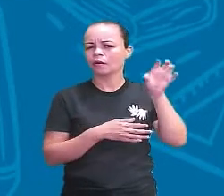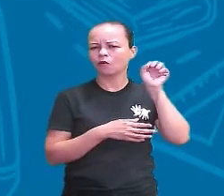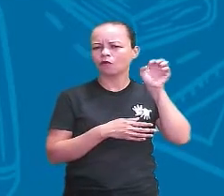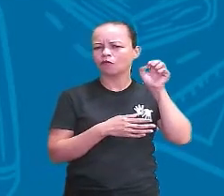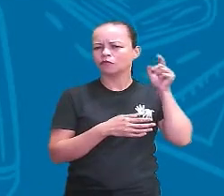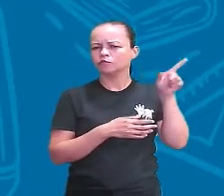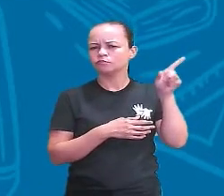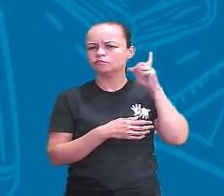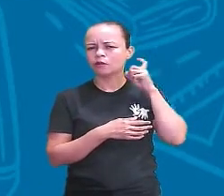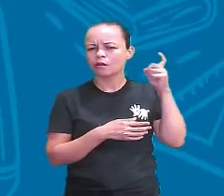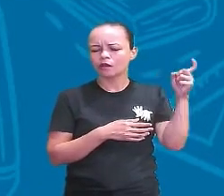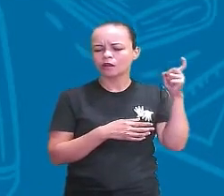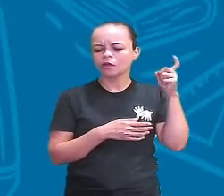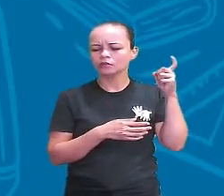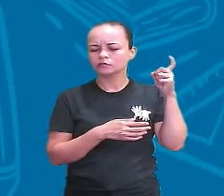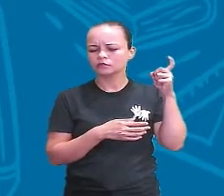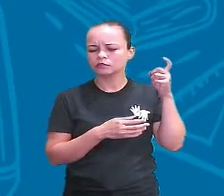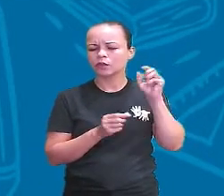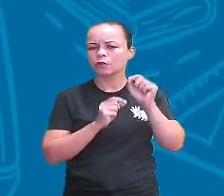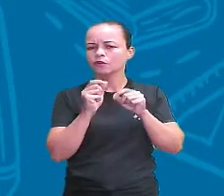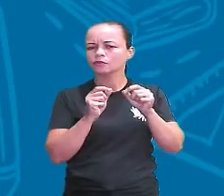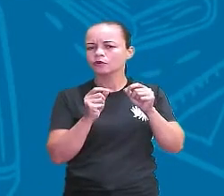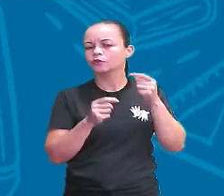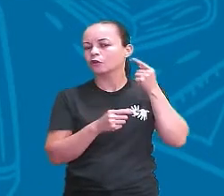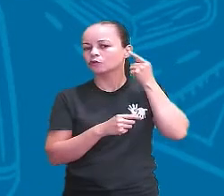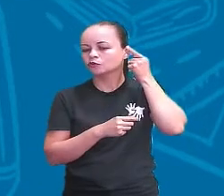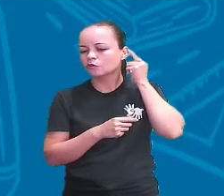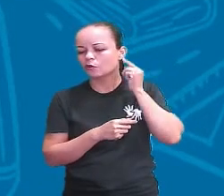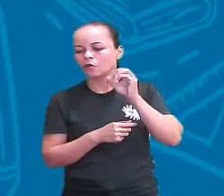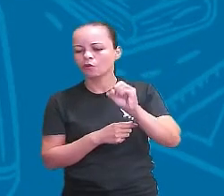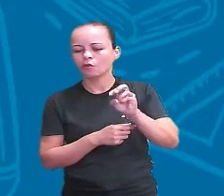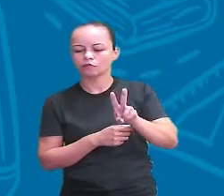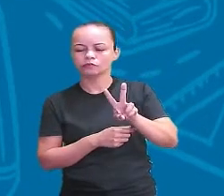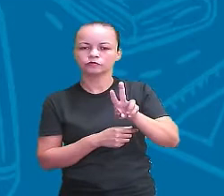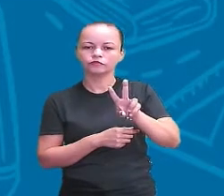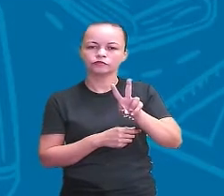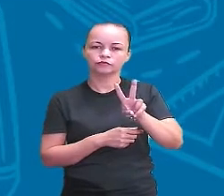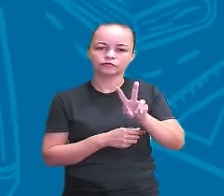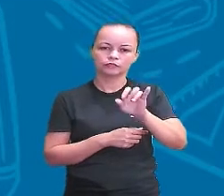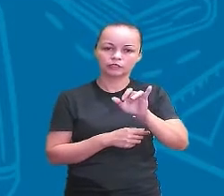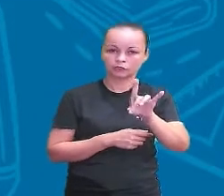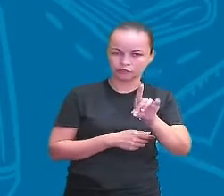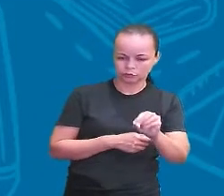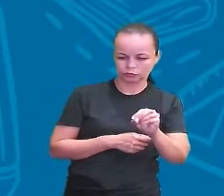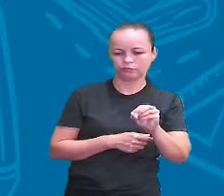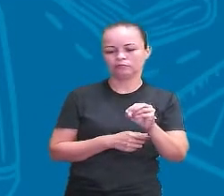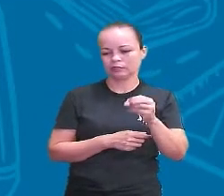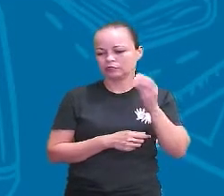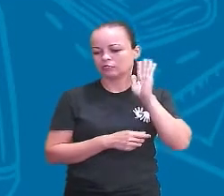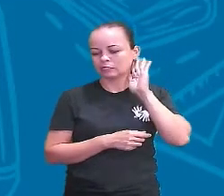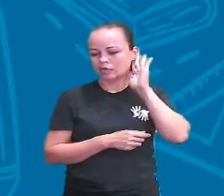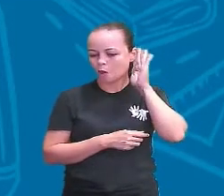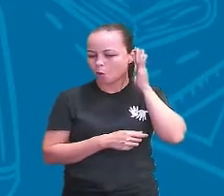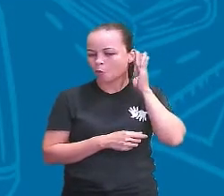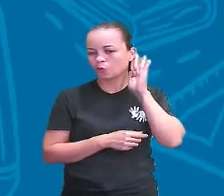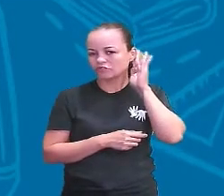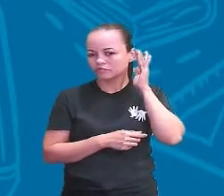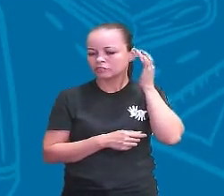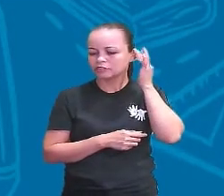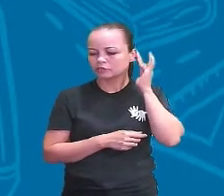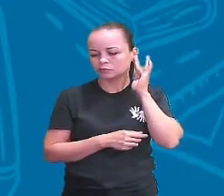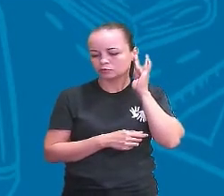órgão que a gente utiliza no sentido da audição? É o nosso ouvido, que a gente está aqui apontando para a orelha, né? Mas é o nosso